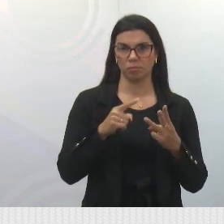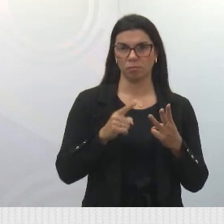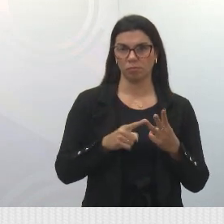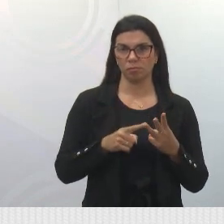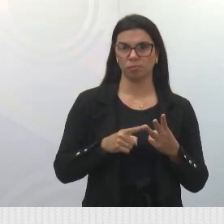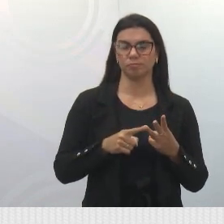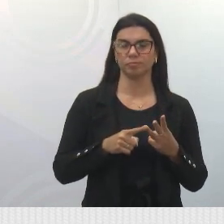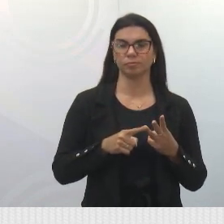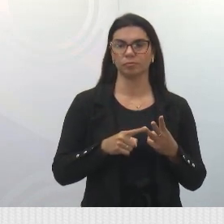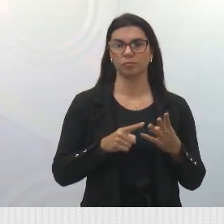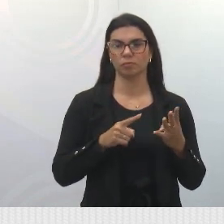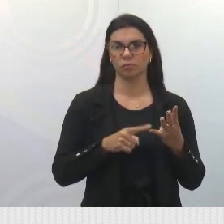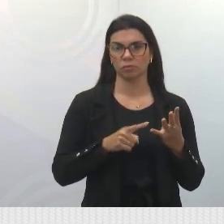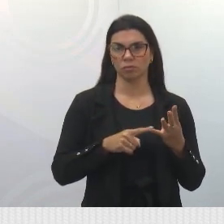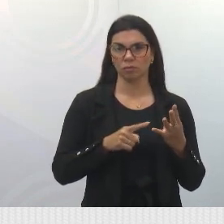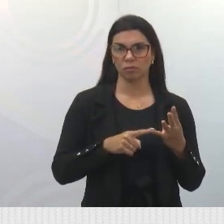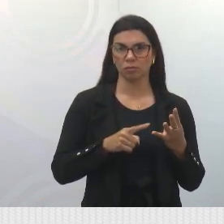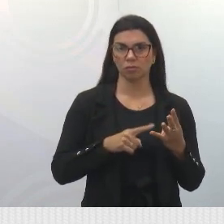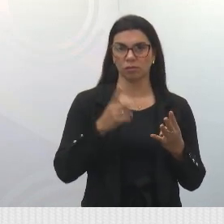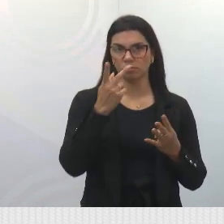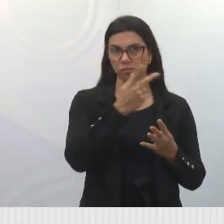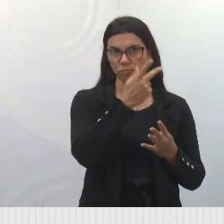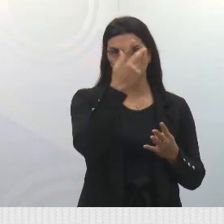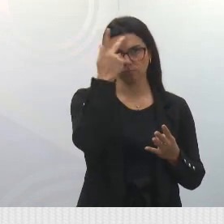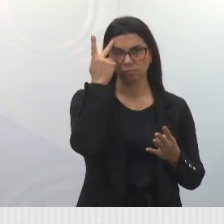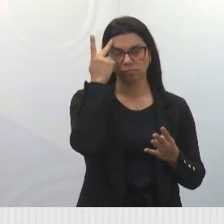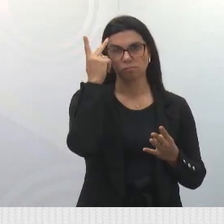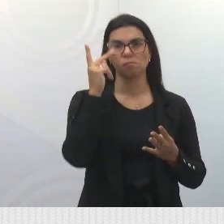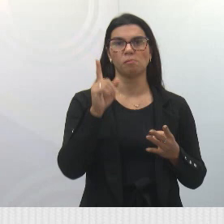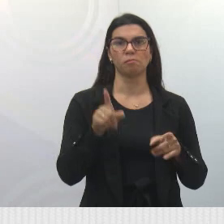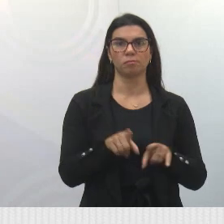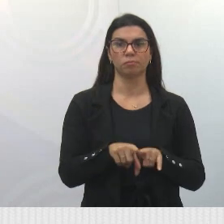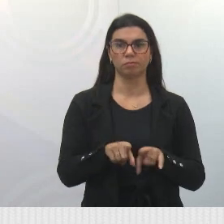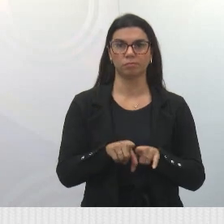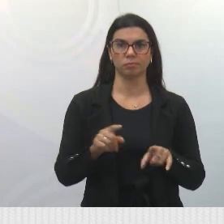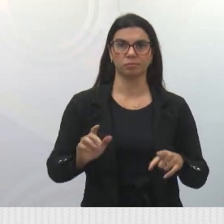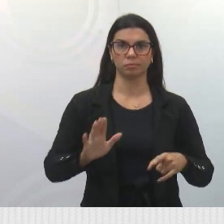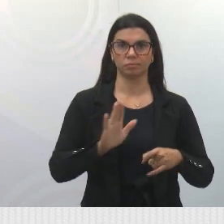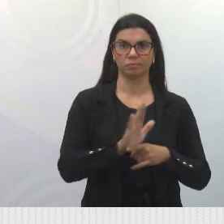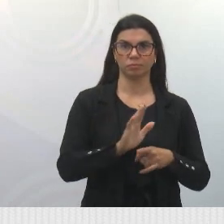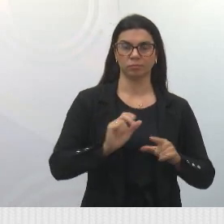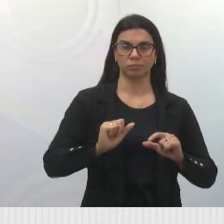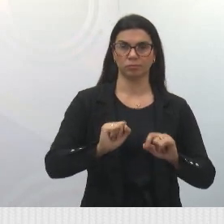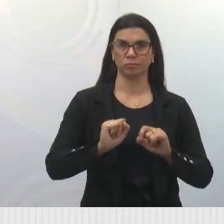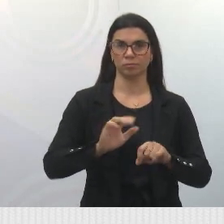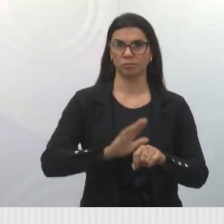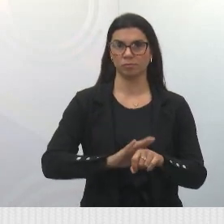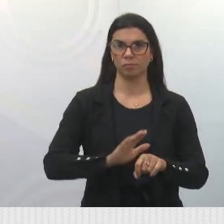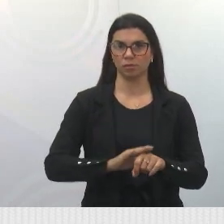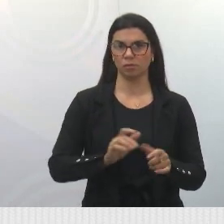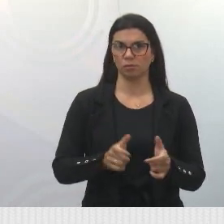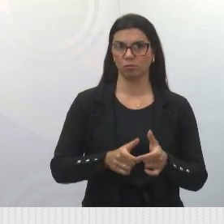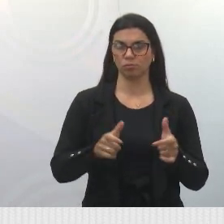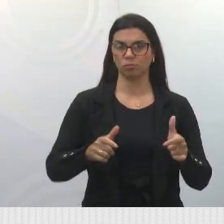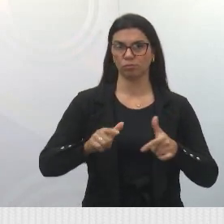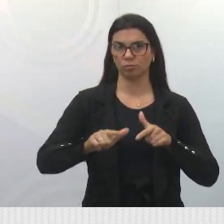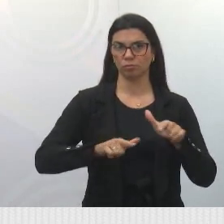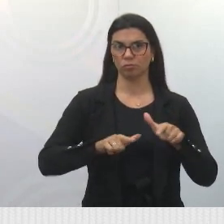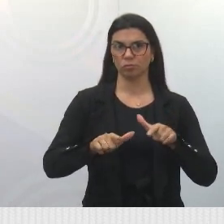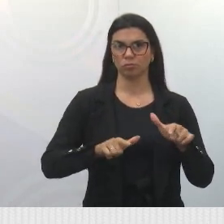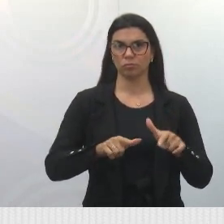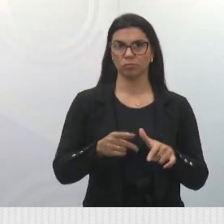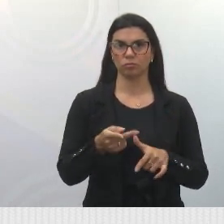a dona Elisete, que está à frente aí da Santa Casa e poder estar fazendo um grande trabalho aqui na